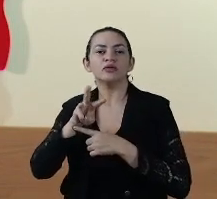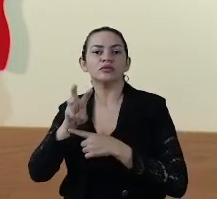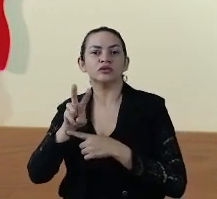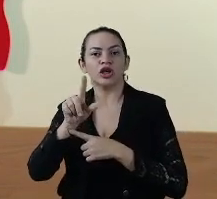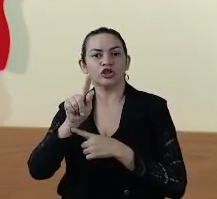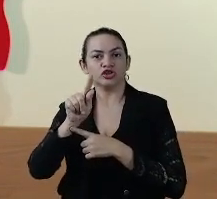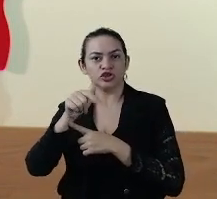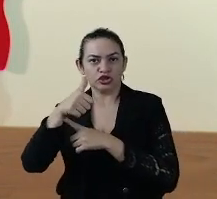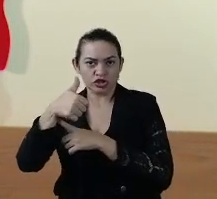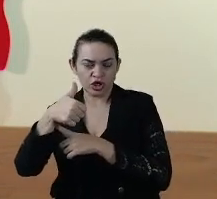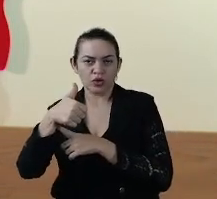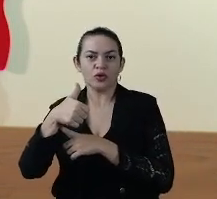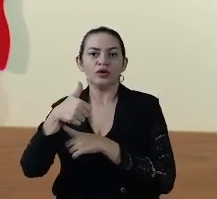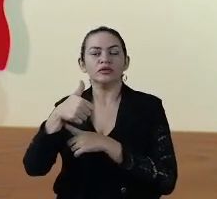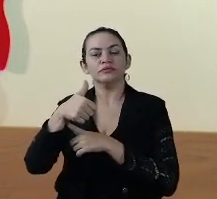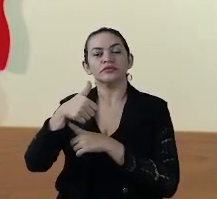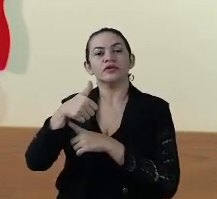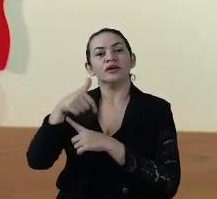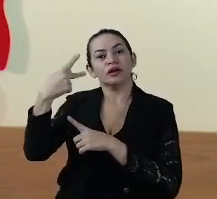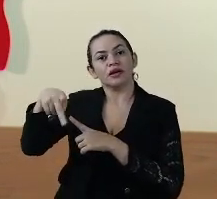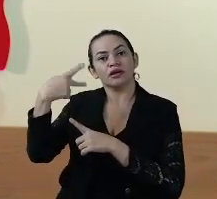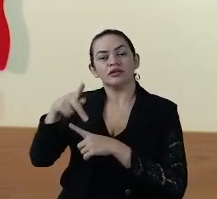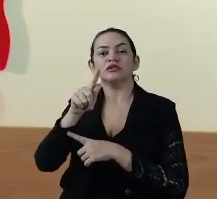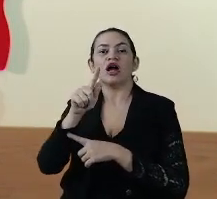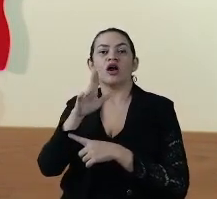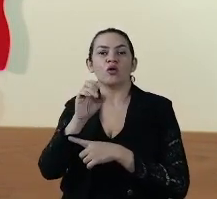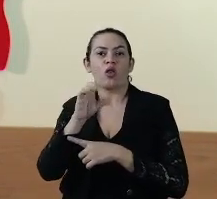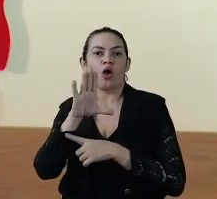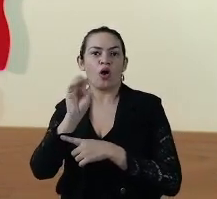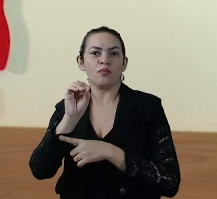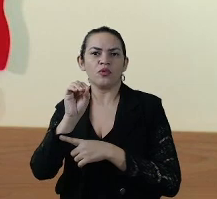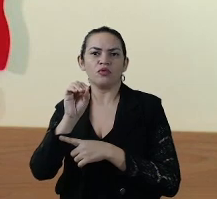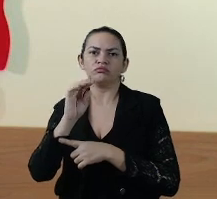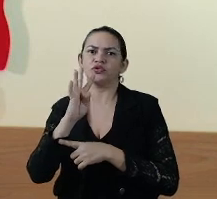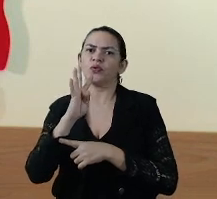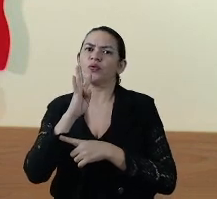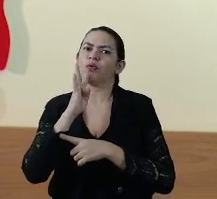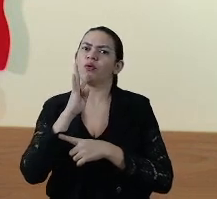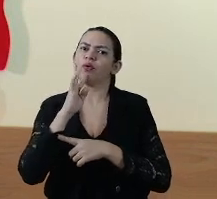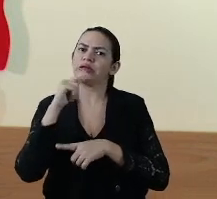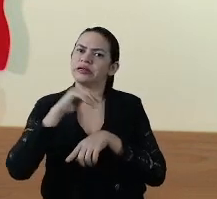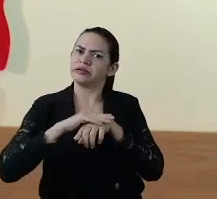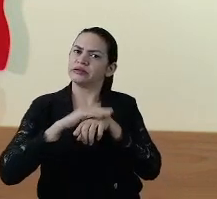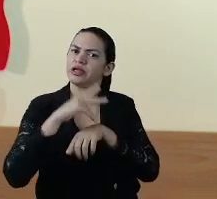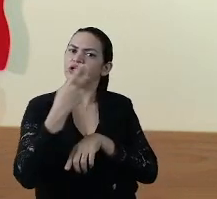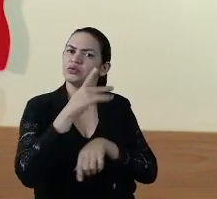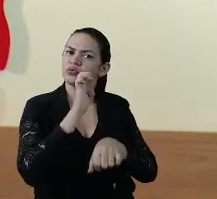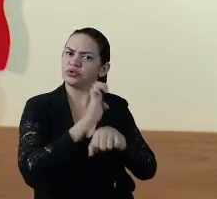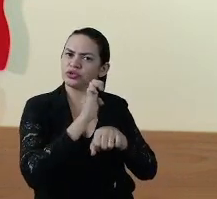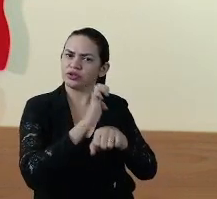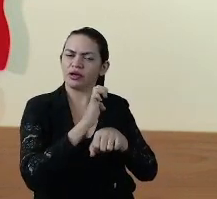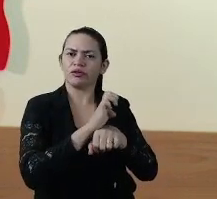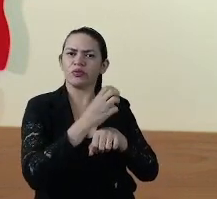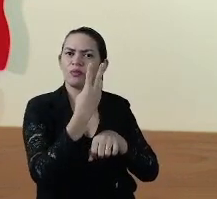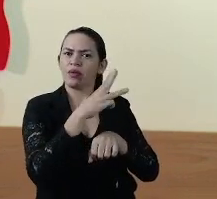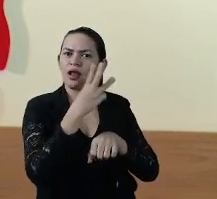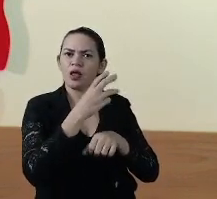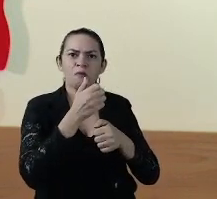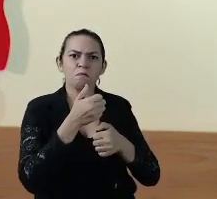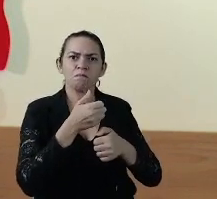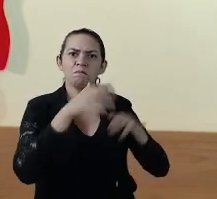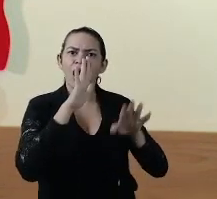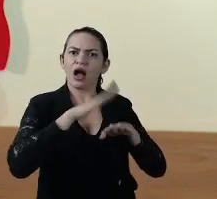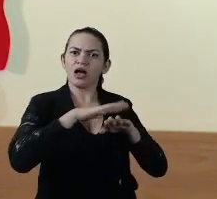das organizações Globo, reconhecesse o Estado do Maranhão entre aqueles de maior